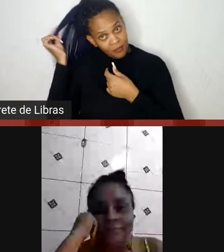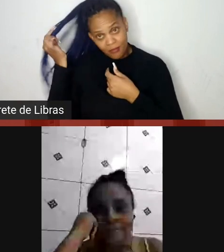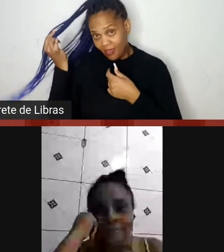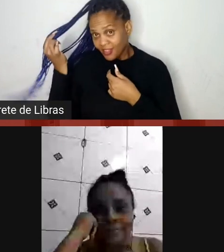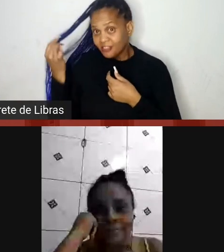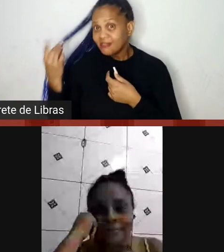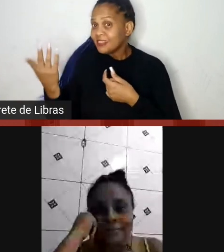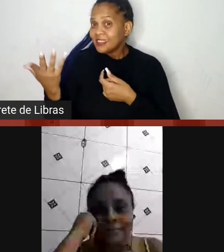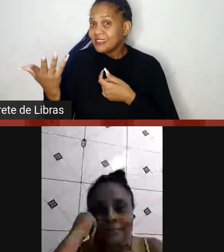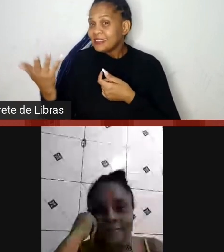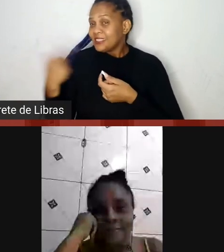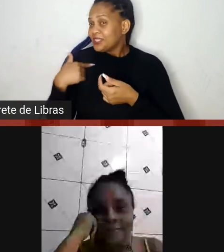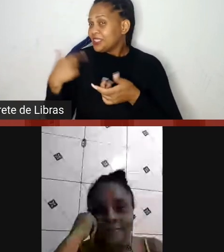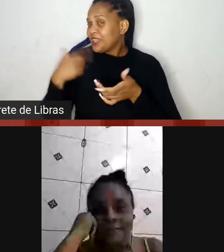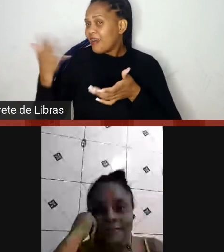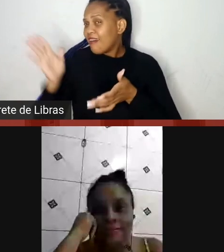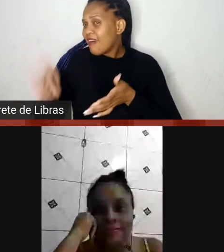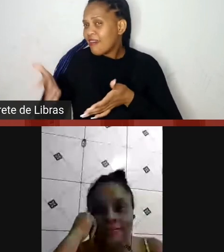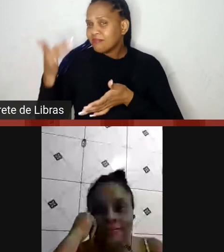rastafarianismo,